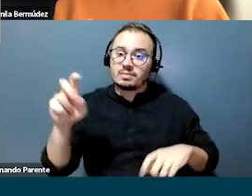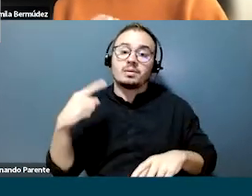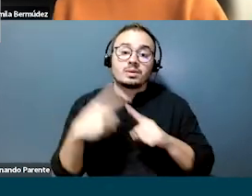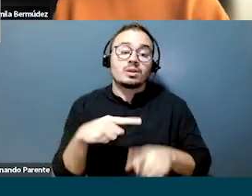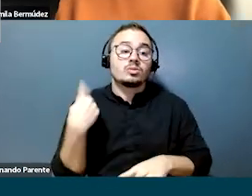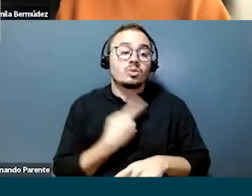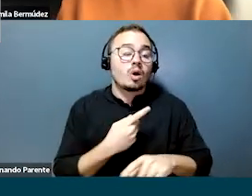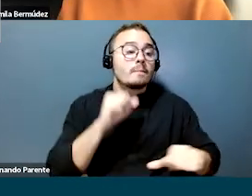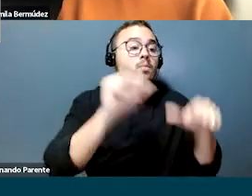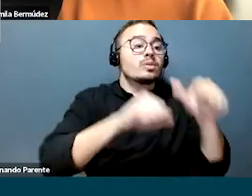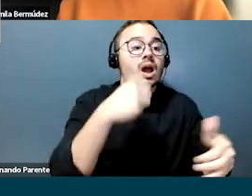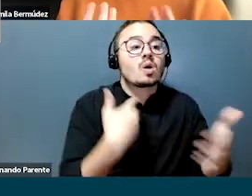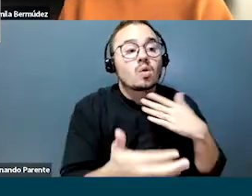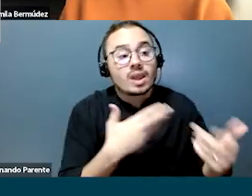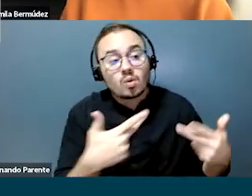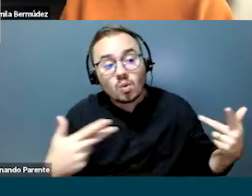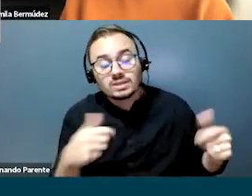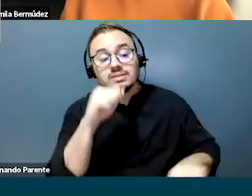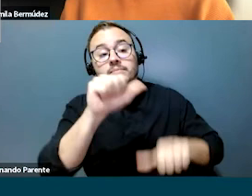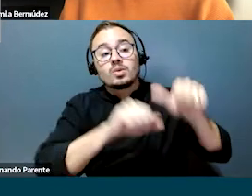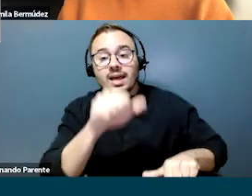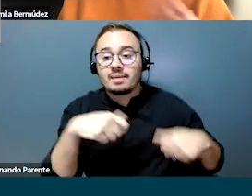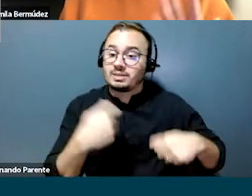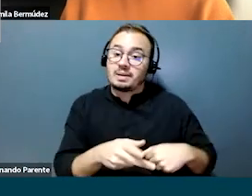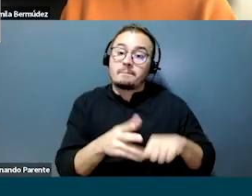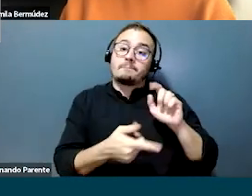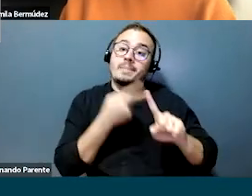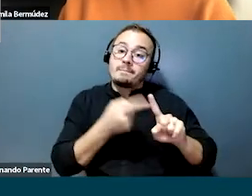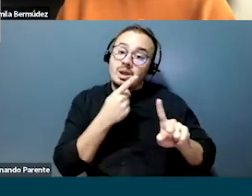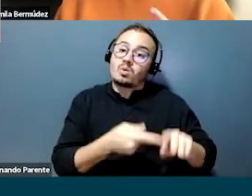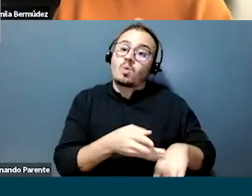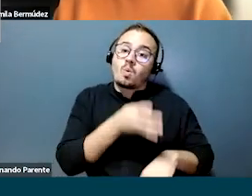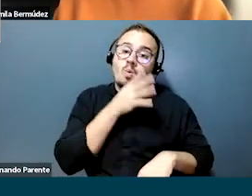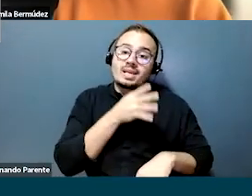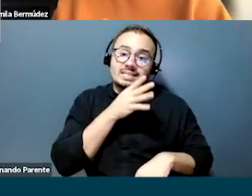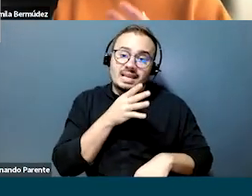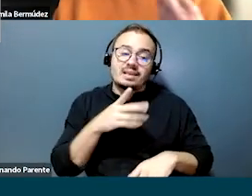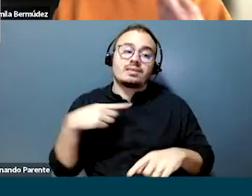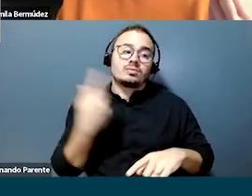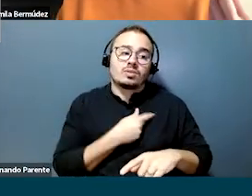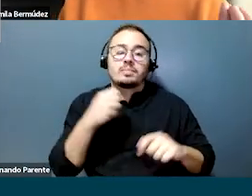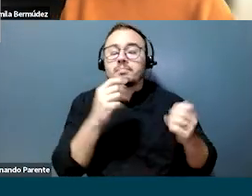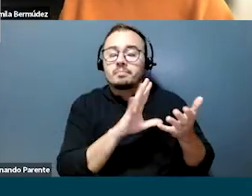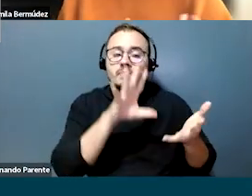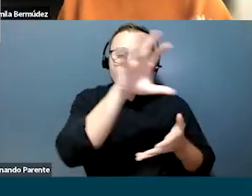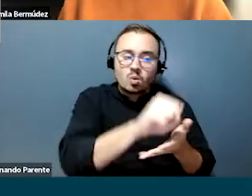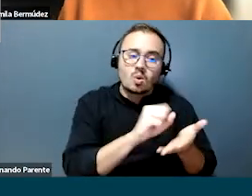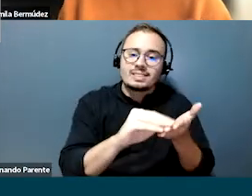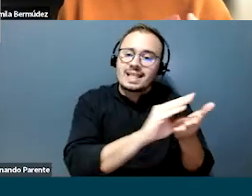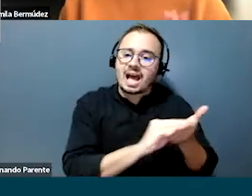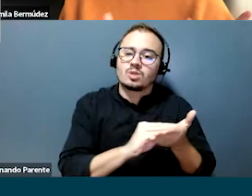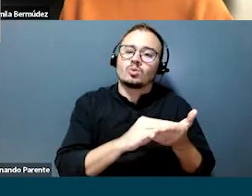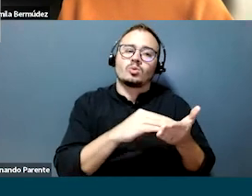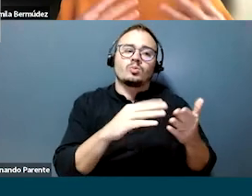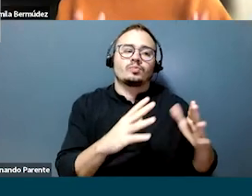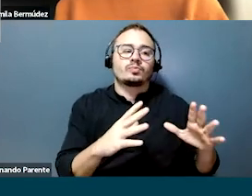só pode mudar aquilo que a gente conhece. E para conhecer o nosso contexto e tudo que compõe ele, a gente buscou cruzar dados quantitativos,